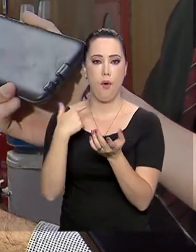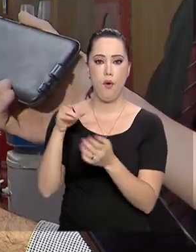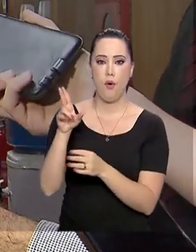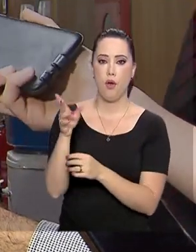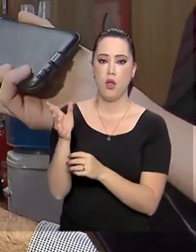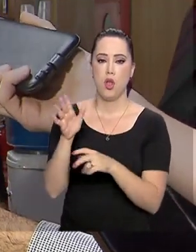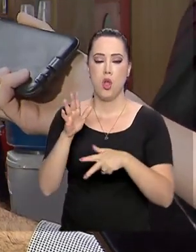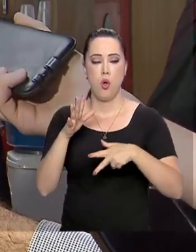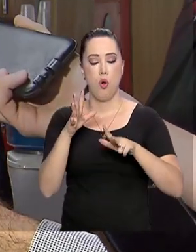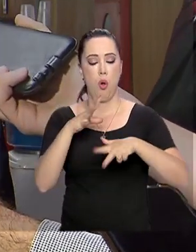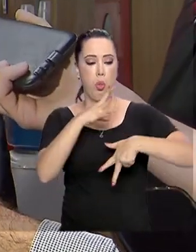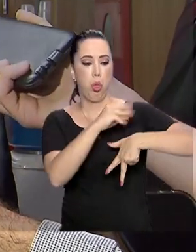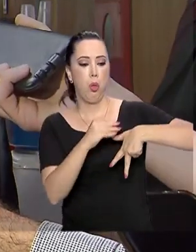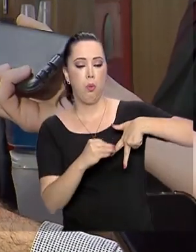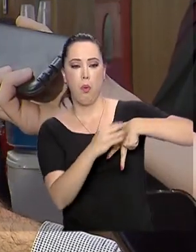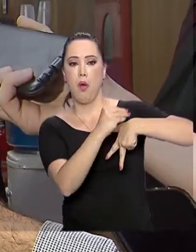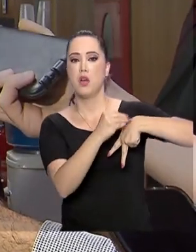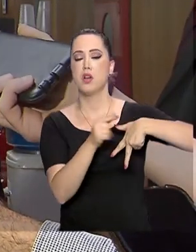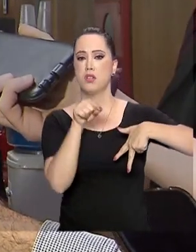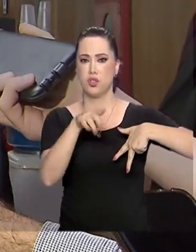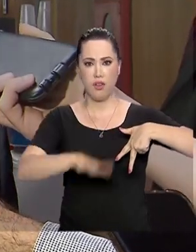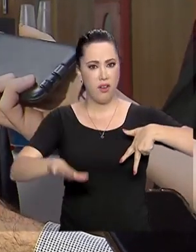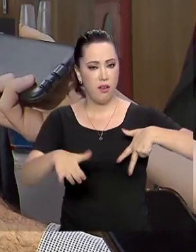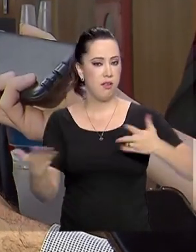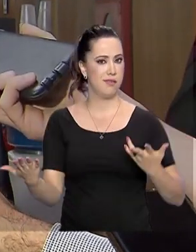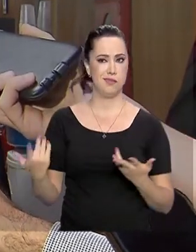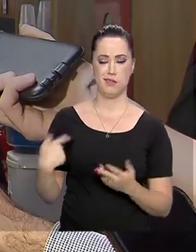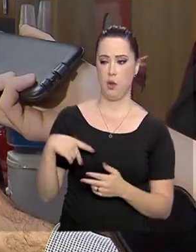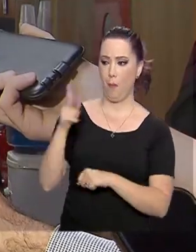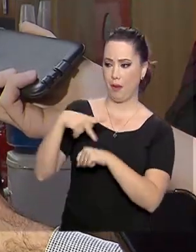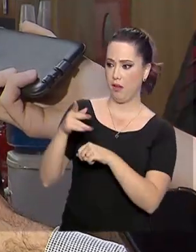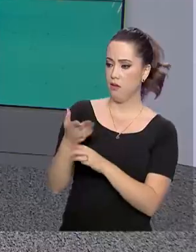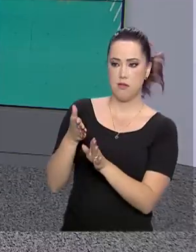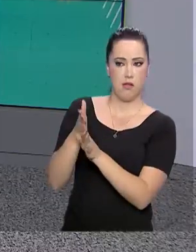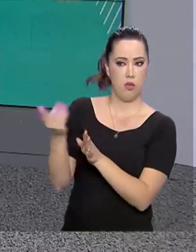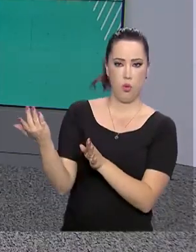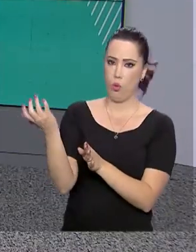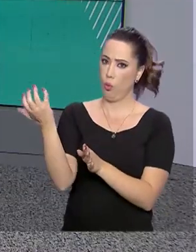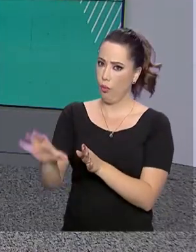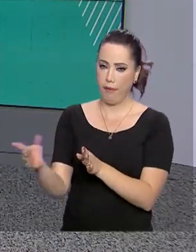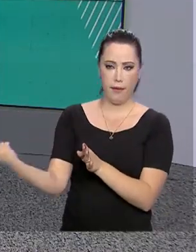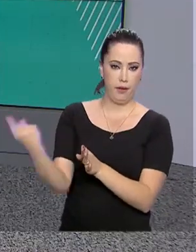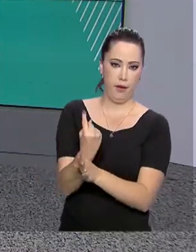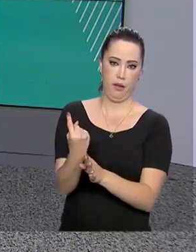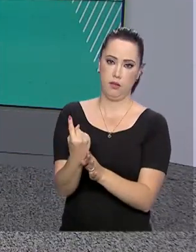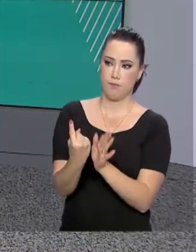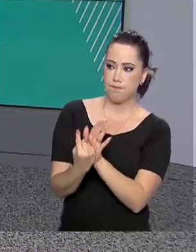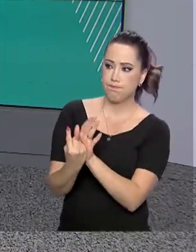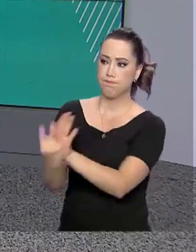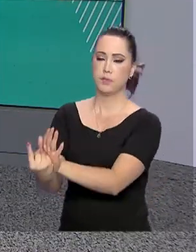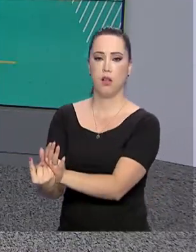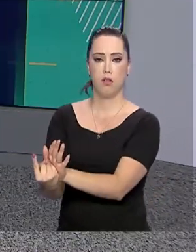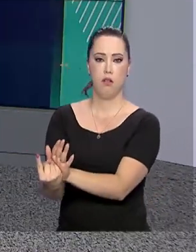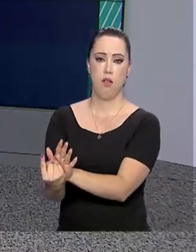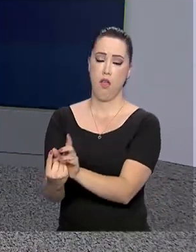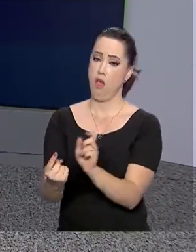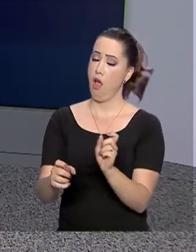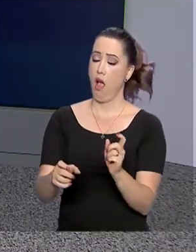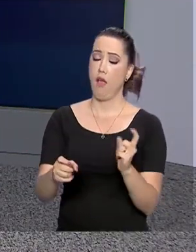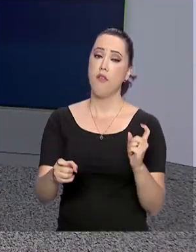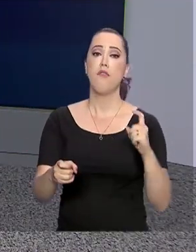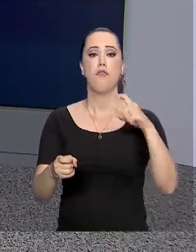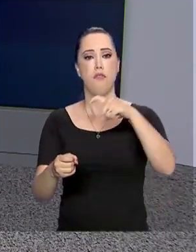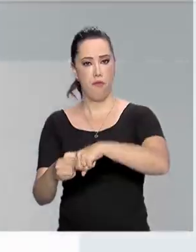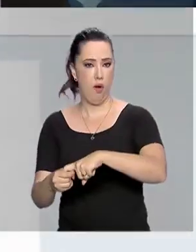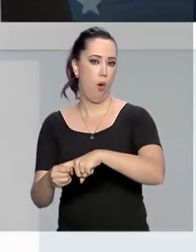ou adolescentes, nenhum país do mundo permite. A pessoa é barrada na entrada e é devolvida. O presidente Jair Bolsonaro anunciou pelas